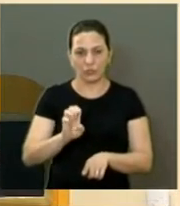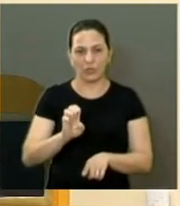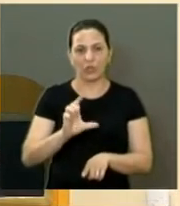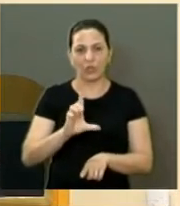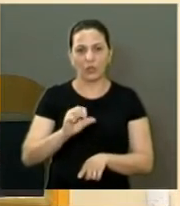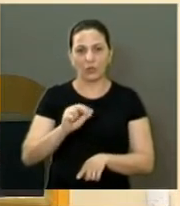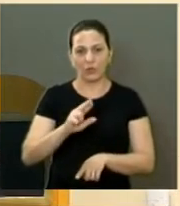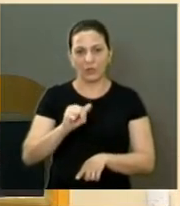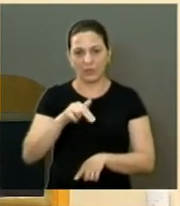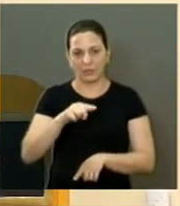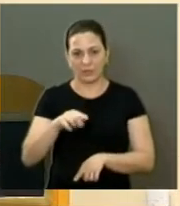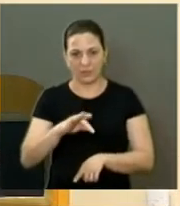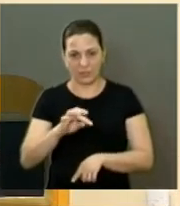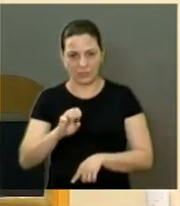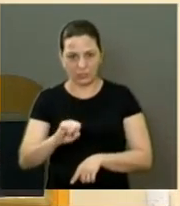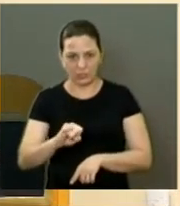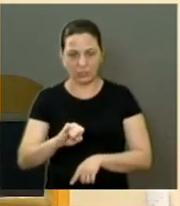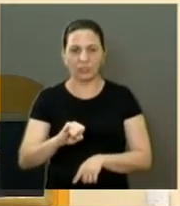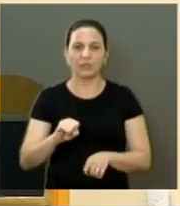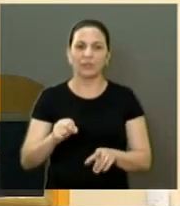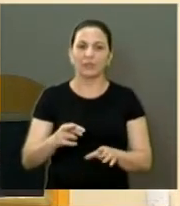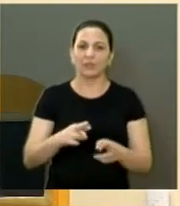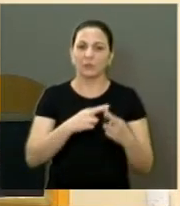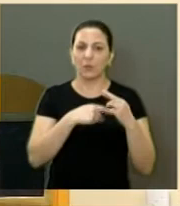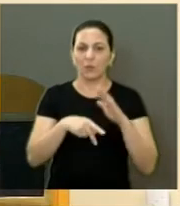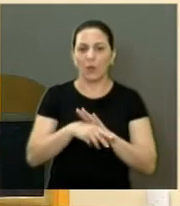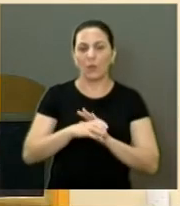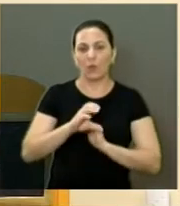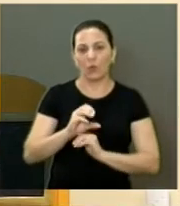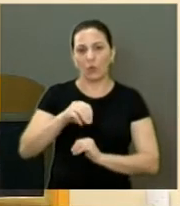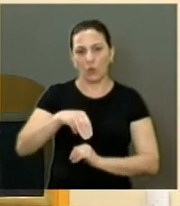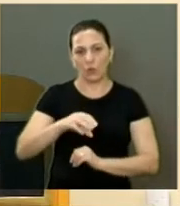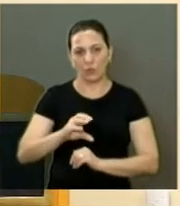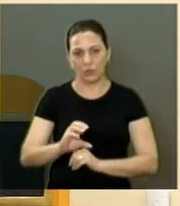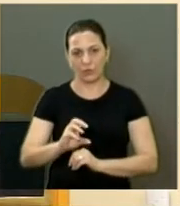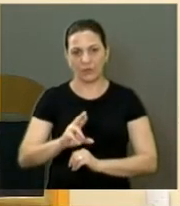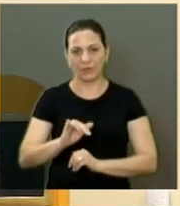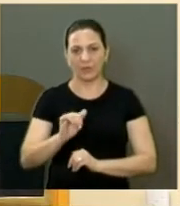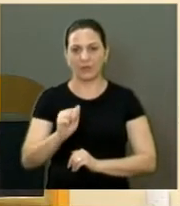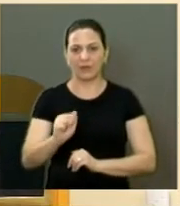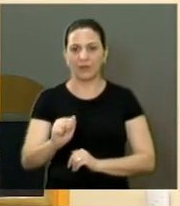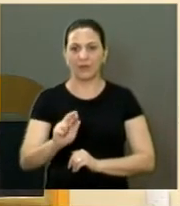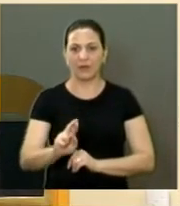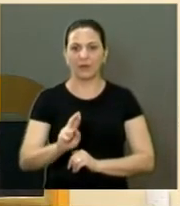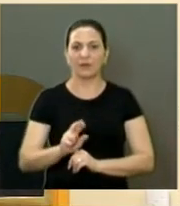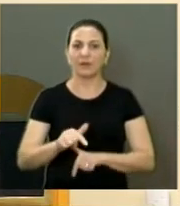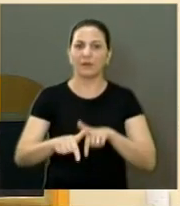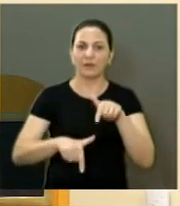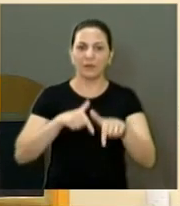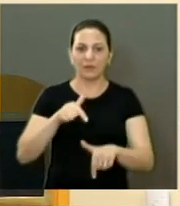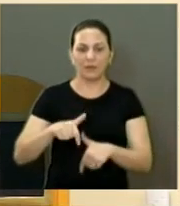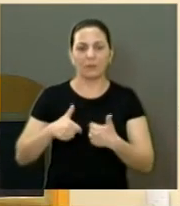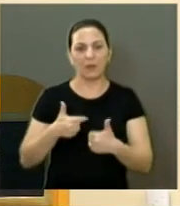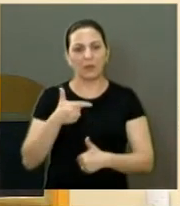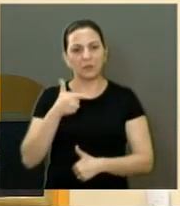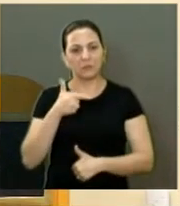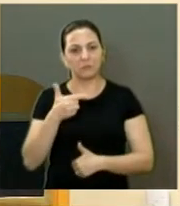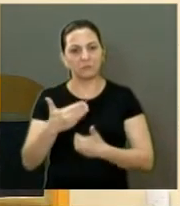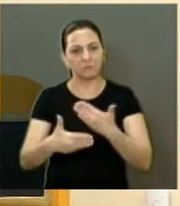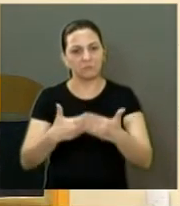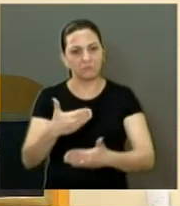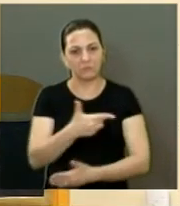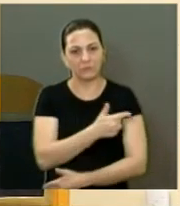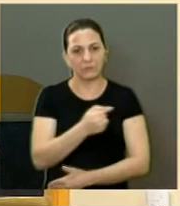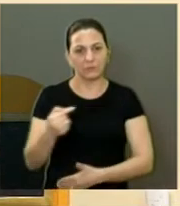Concriar, também muito preocupado com a nova legislação. Então, isso é o trabalho que eu realizei essa